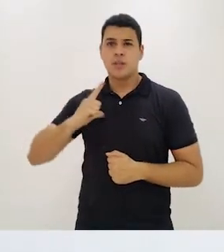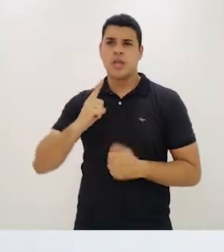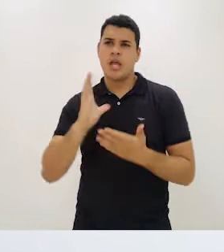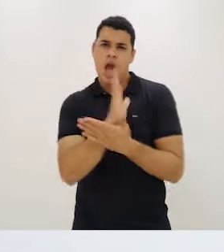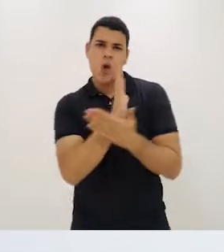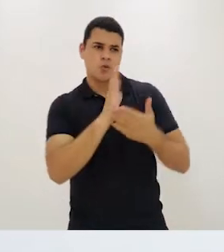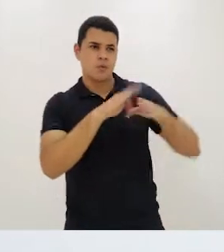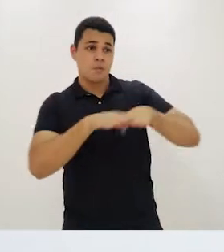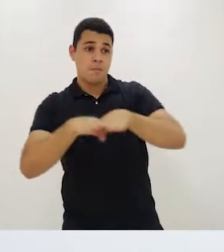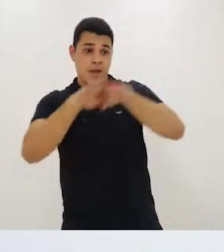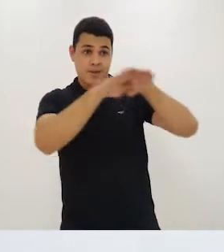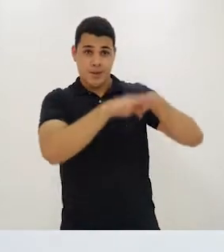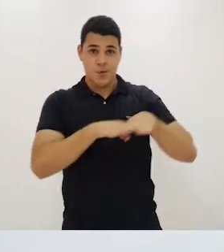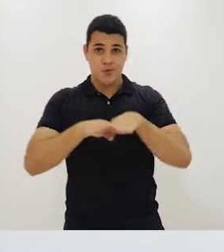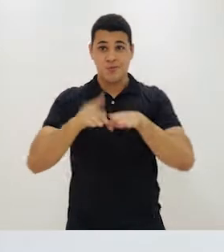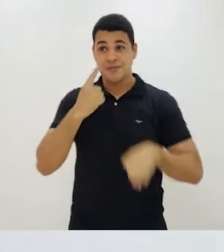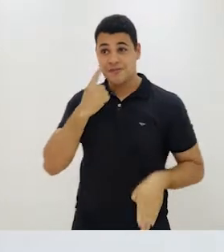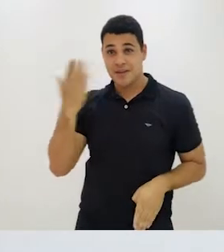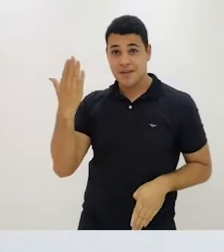padrões.